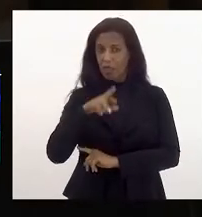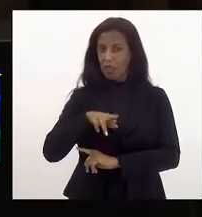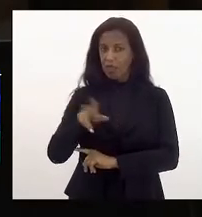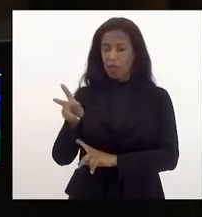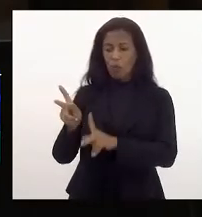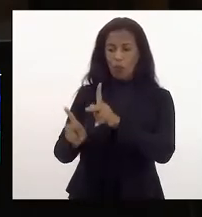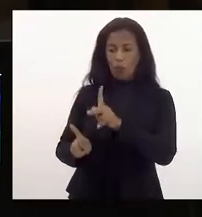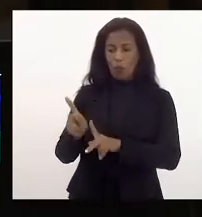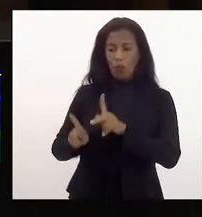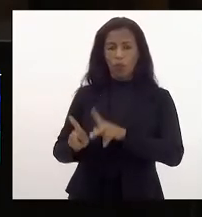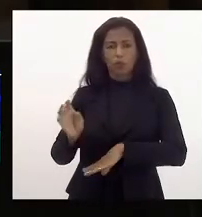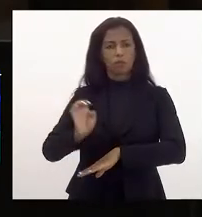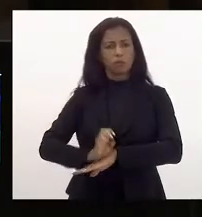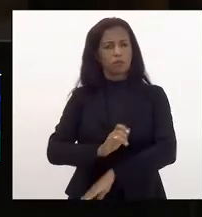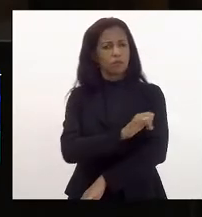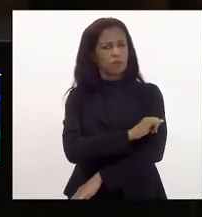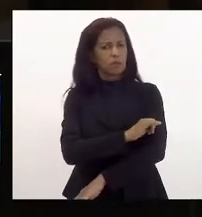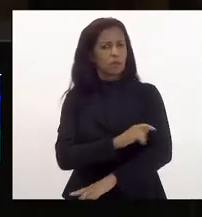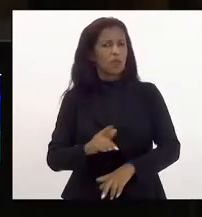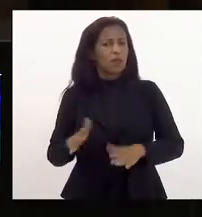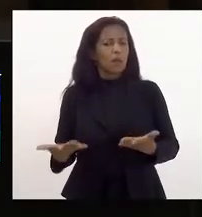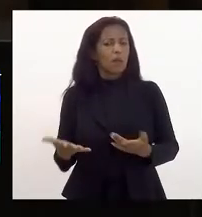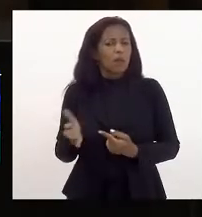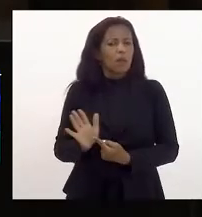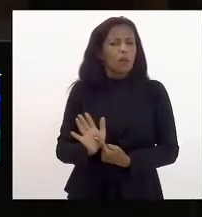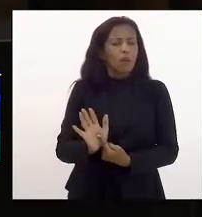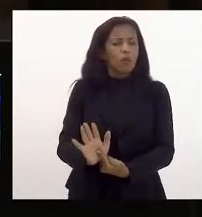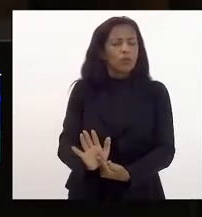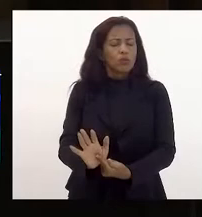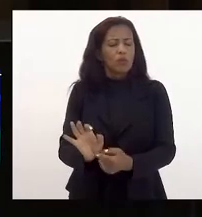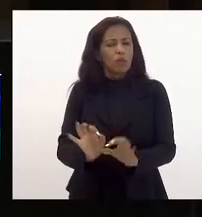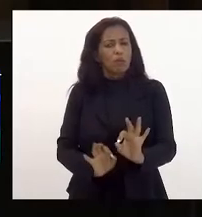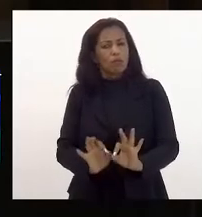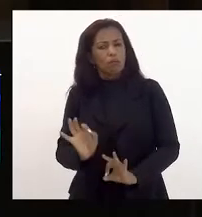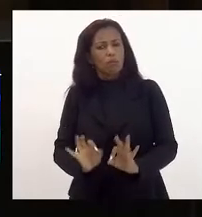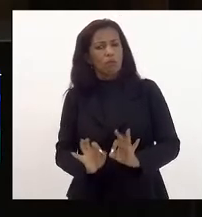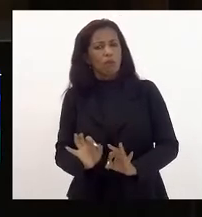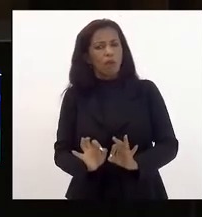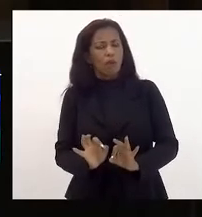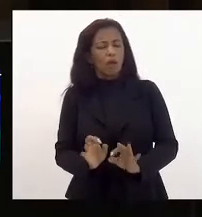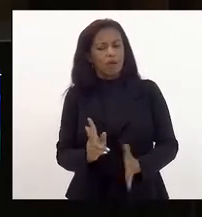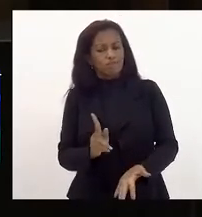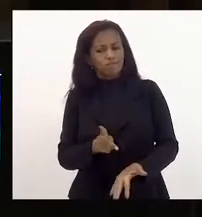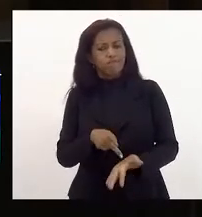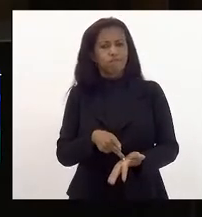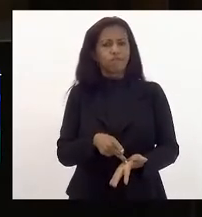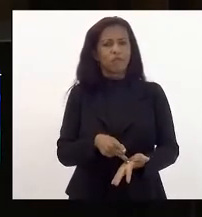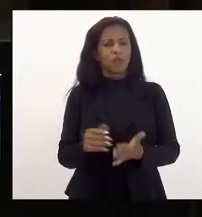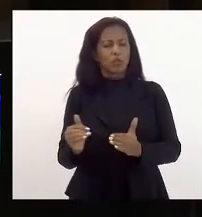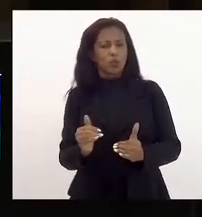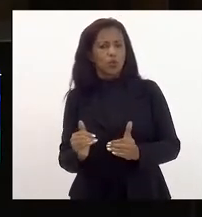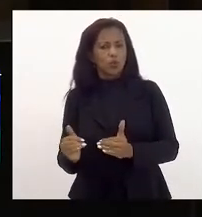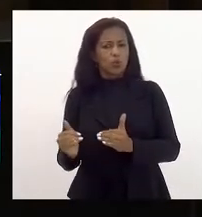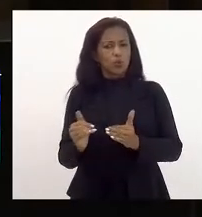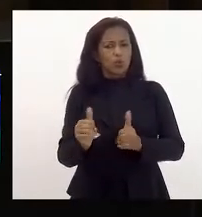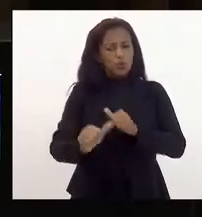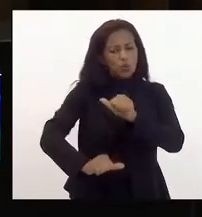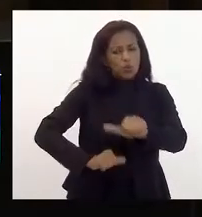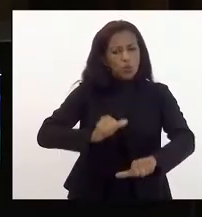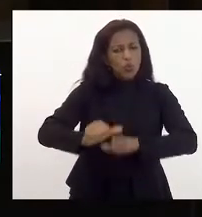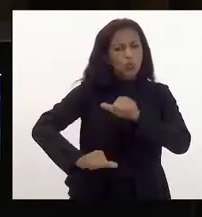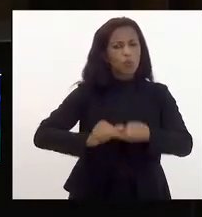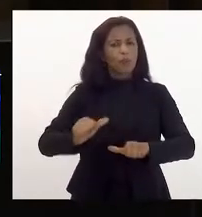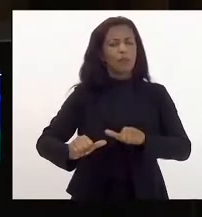a população do Rio de Janeiro mas não apresentar um plano efetivo de superação da